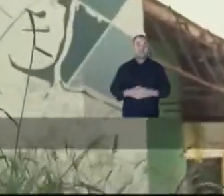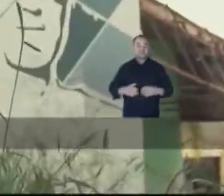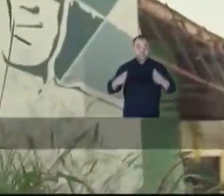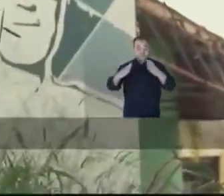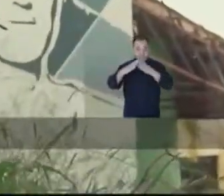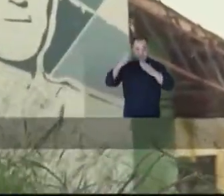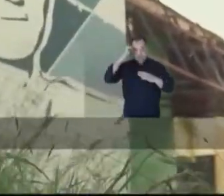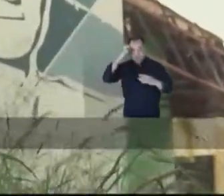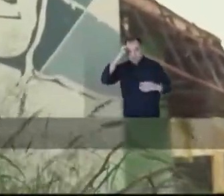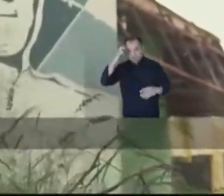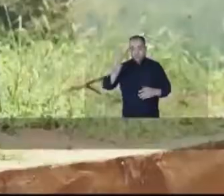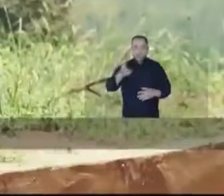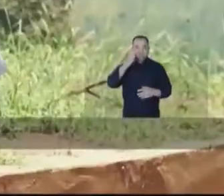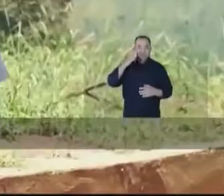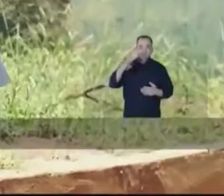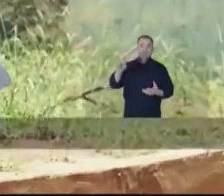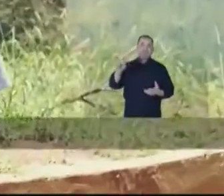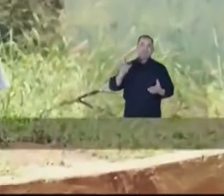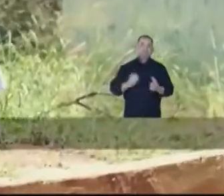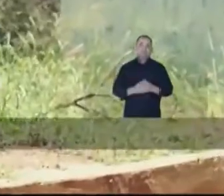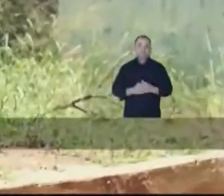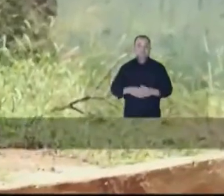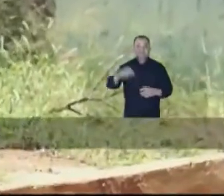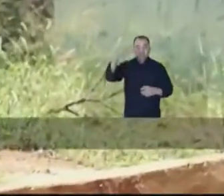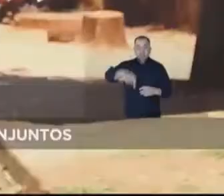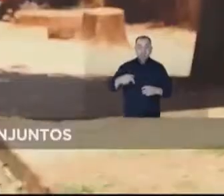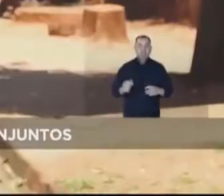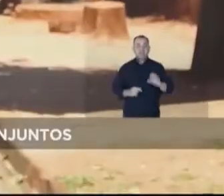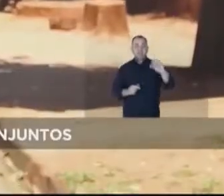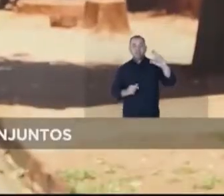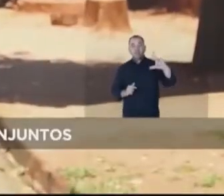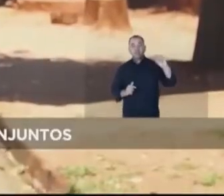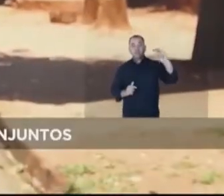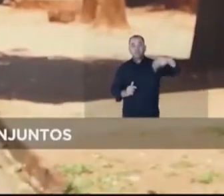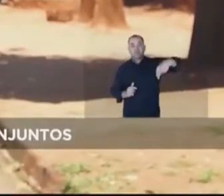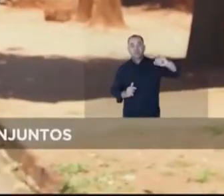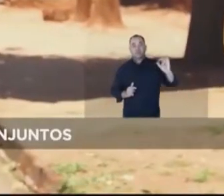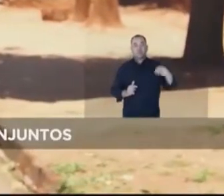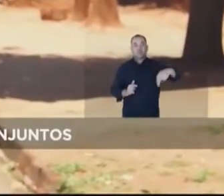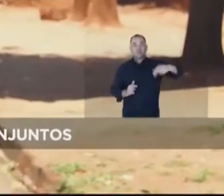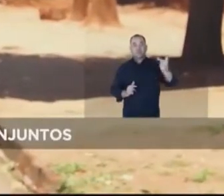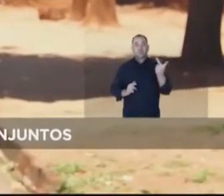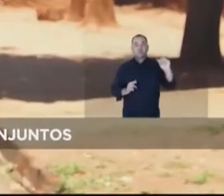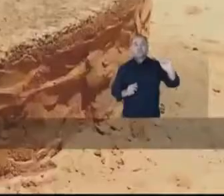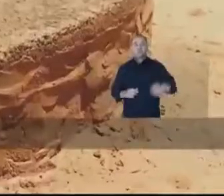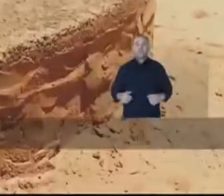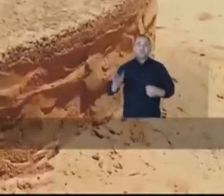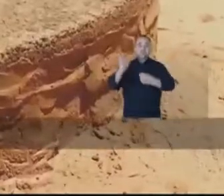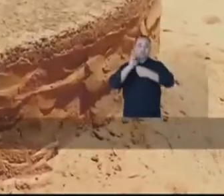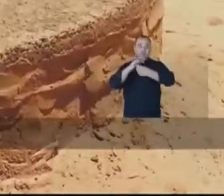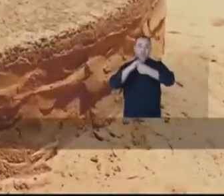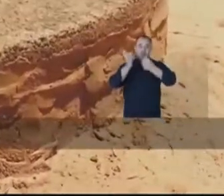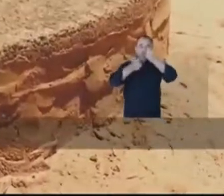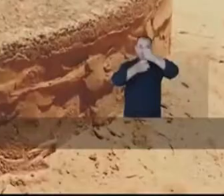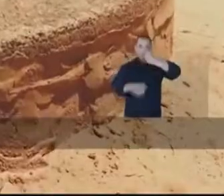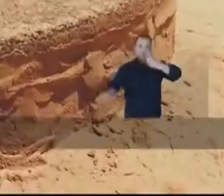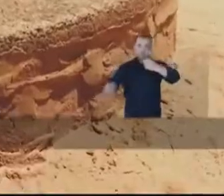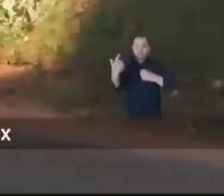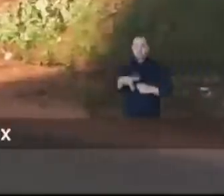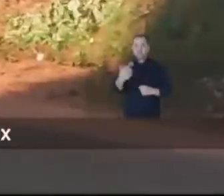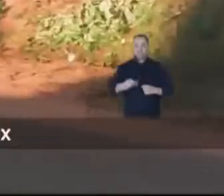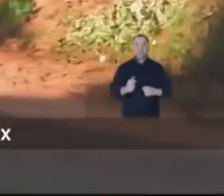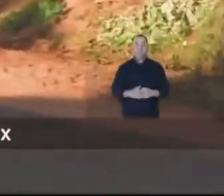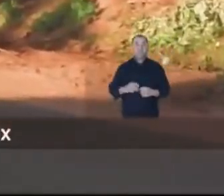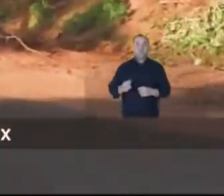Pessoal, por incrível que pareça, essa a Casa da Cultura de Paranavaí. Aqui na coluninha, como também nos três conjuntos, não temos sequer rede de